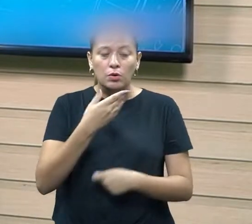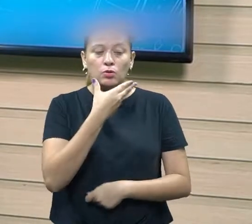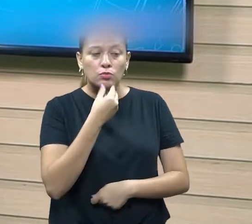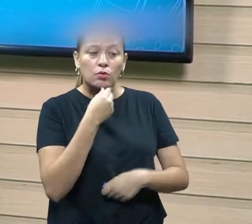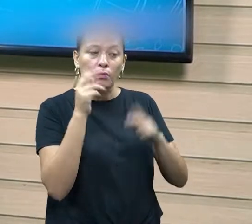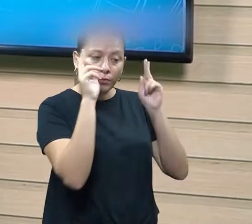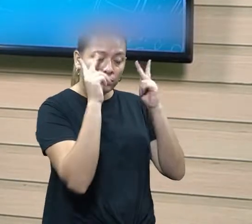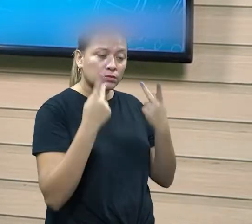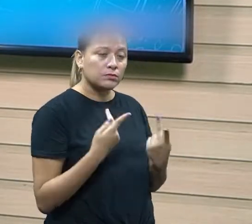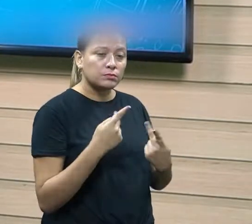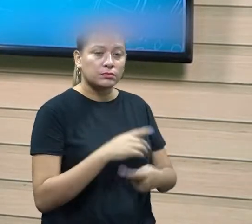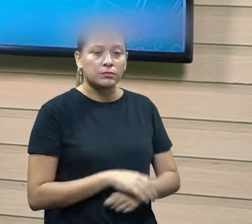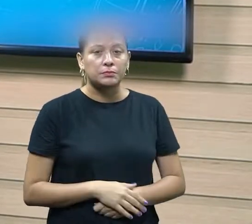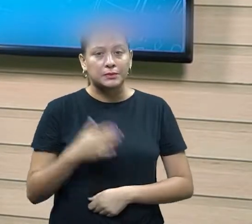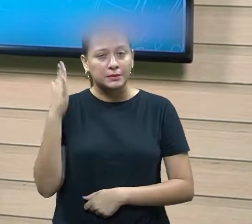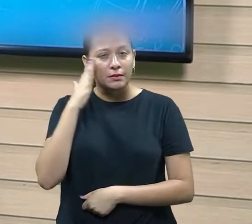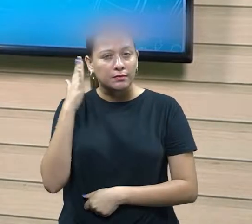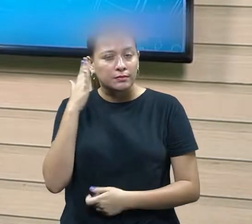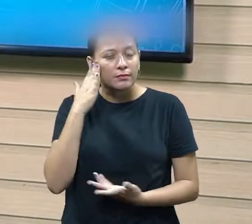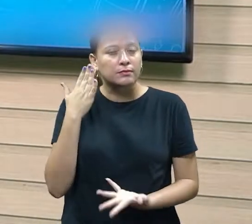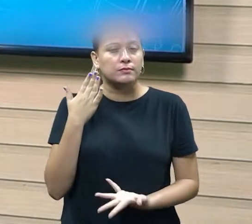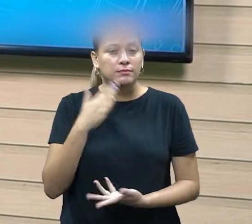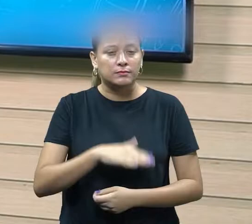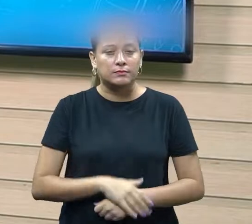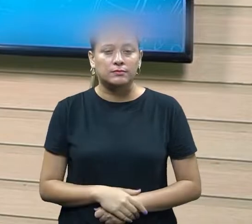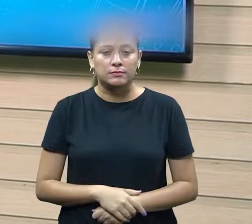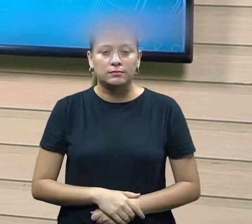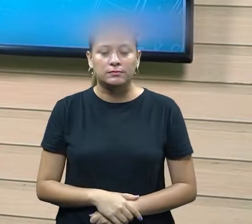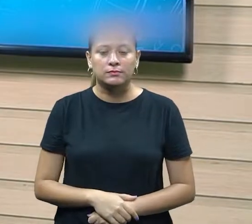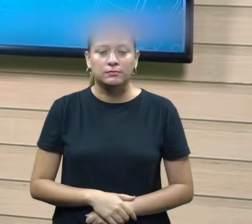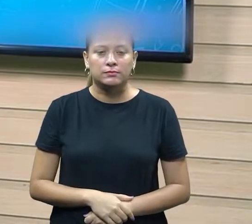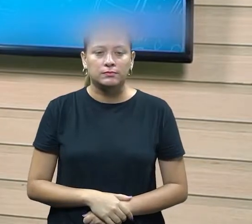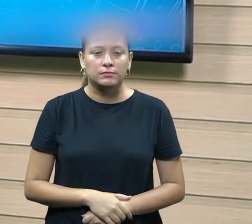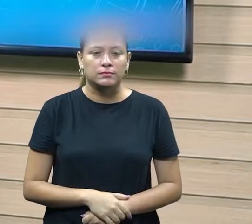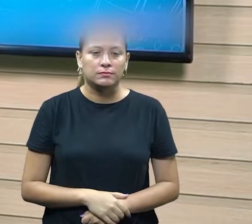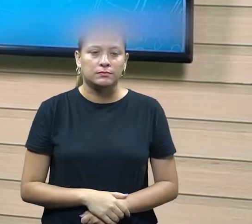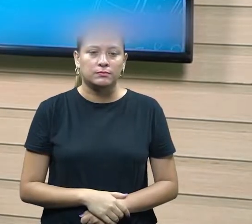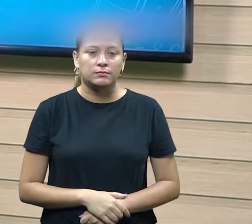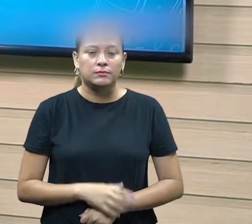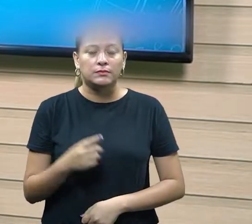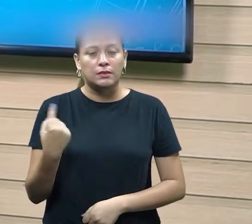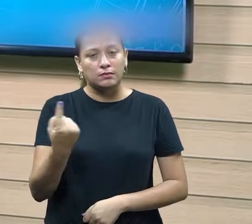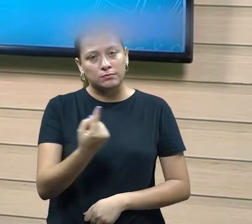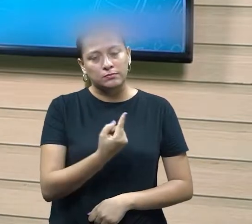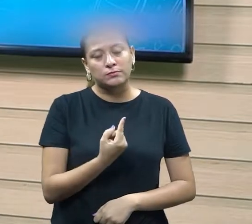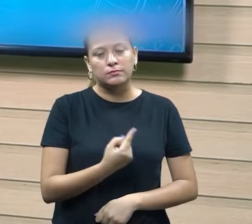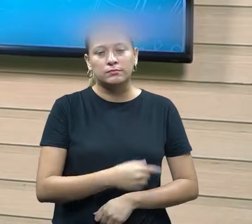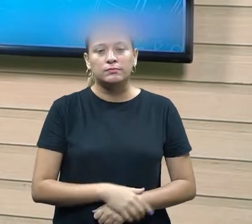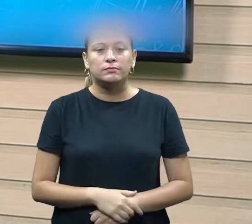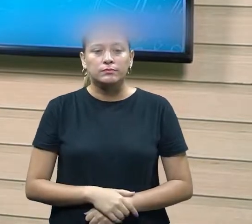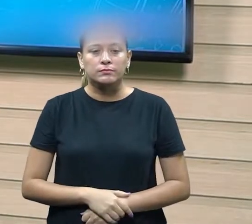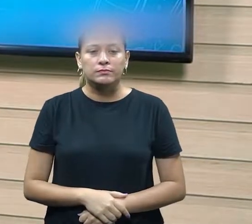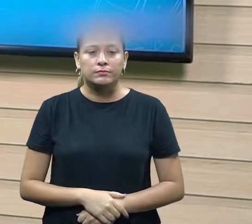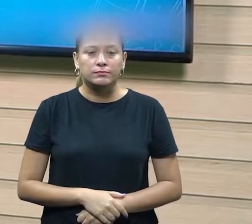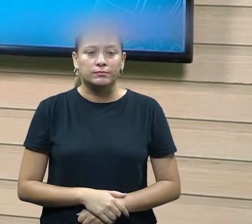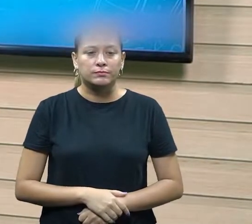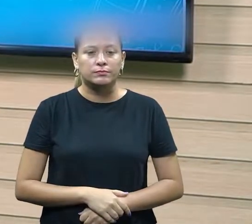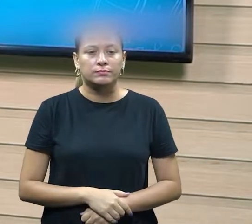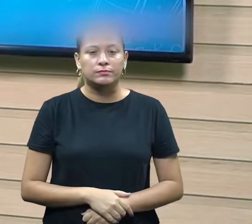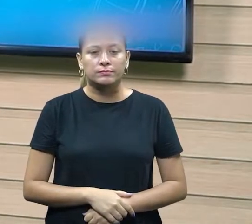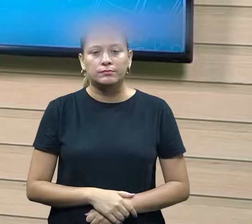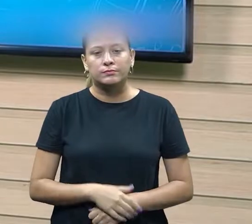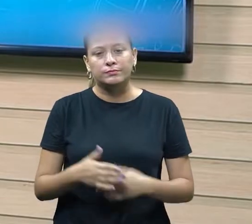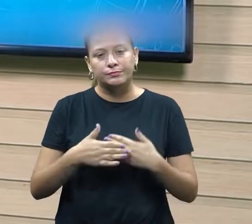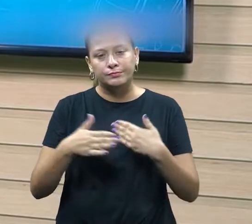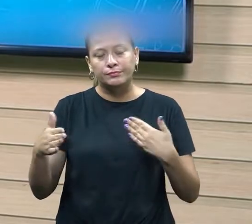mas é ser humano vamos nos compreender nesse sentido para que nós possamos transitar corretamente nisso então voltamos novamente